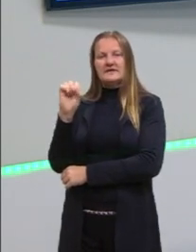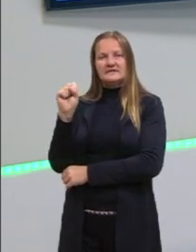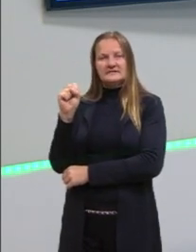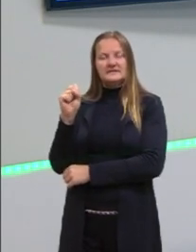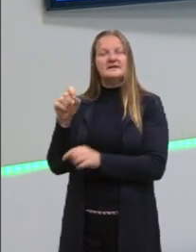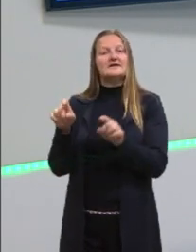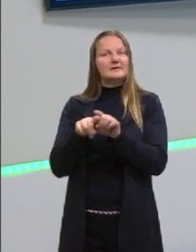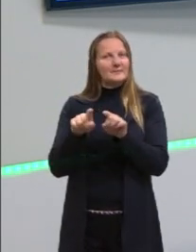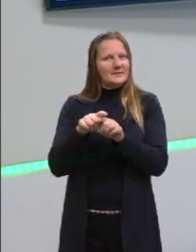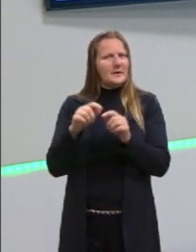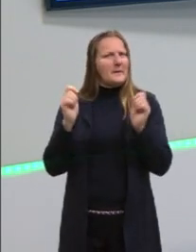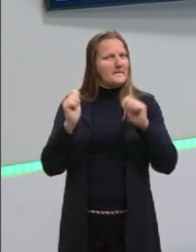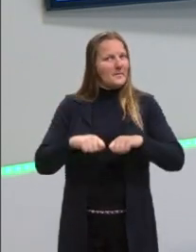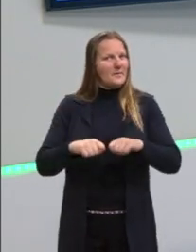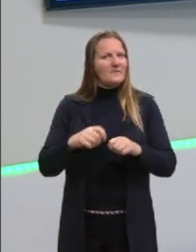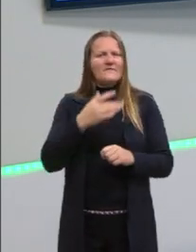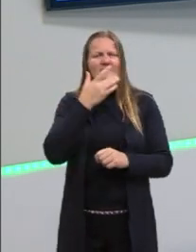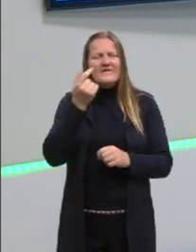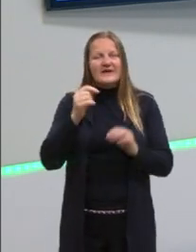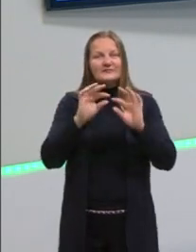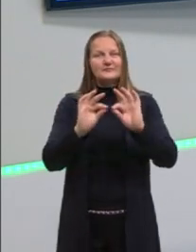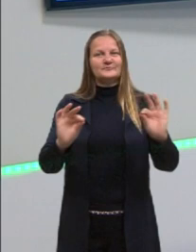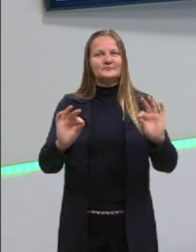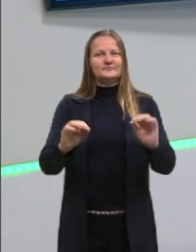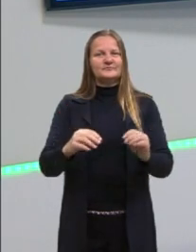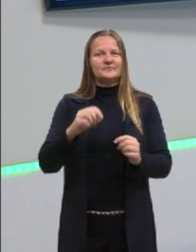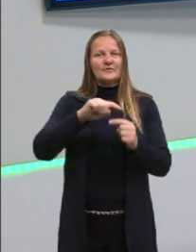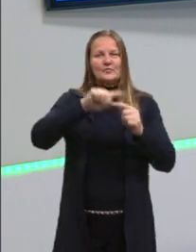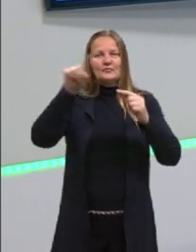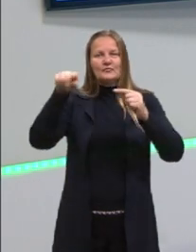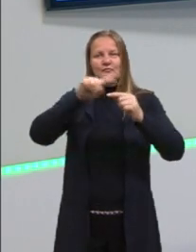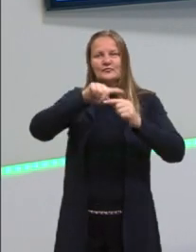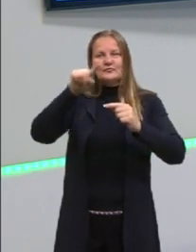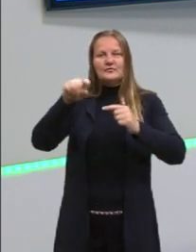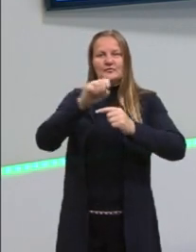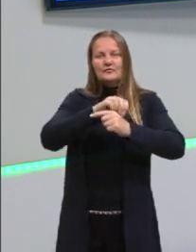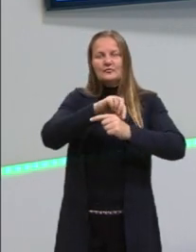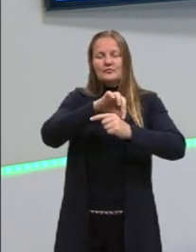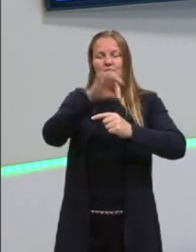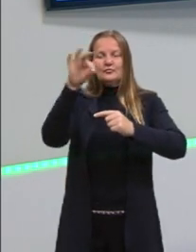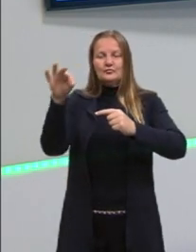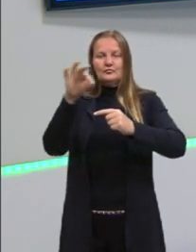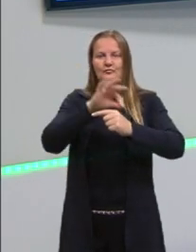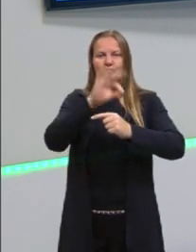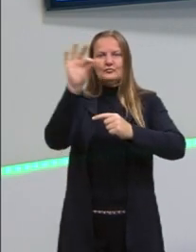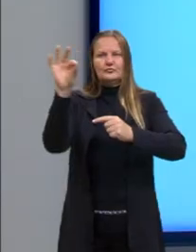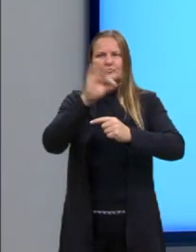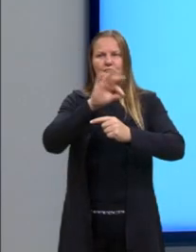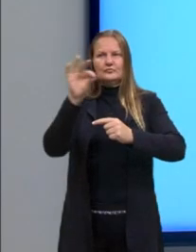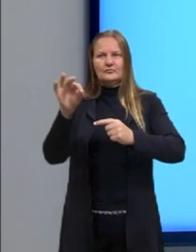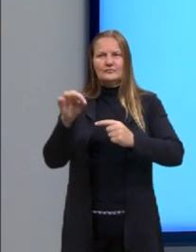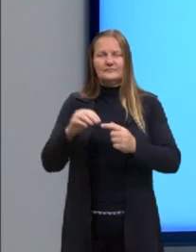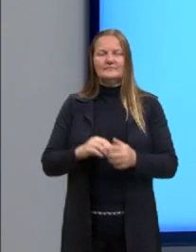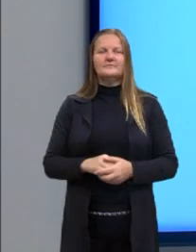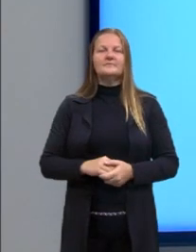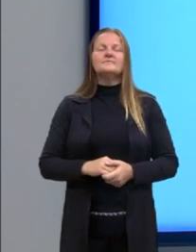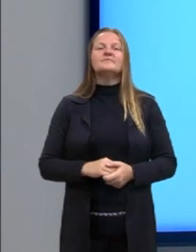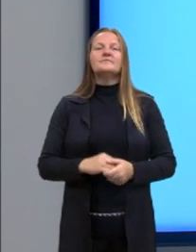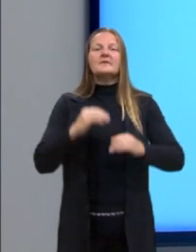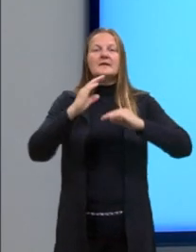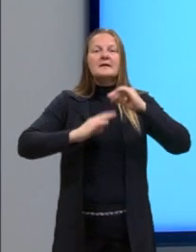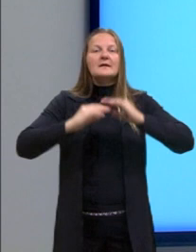porque simplifica um pouco os processos ali do chuveirinho, da distributiva. Aqui nós vamos aplicar, então,